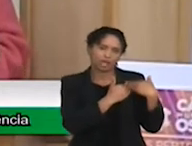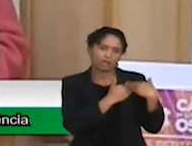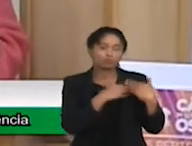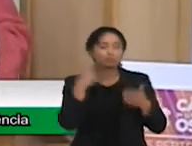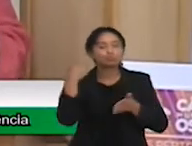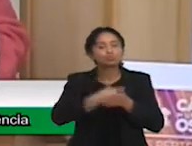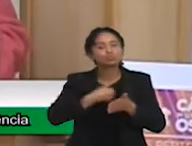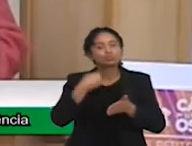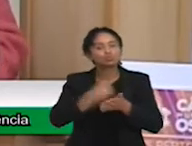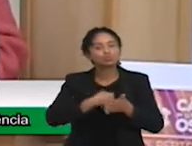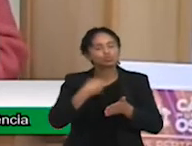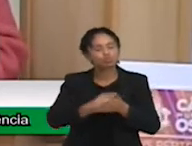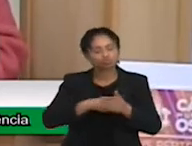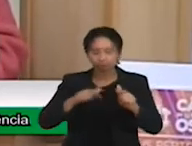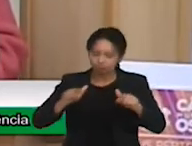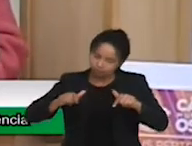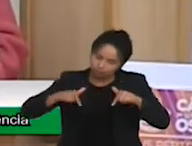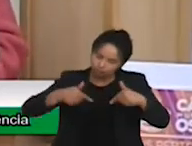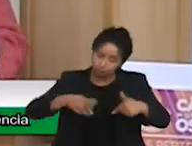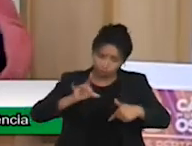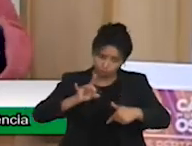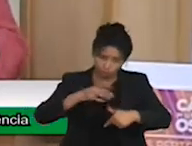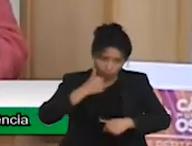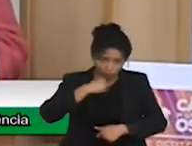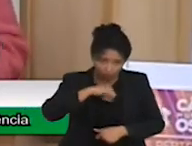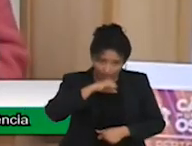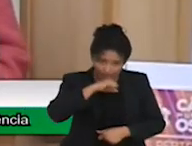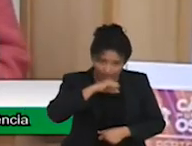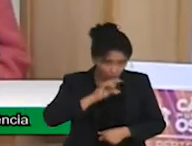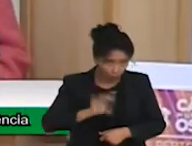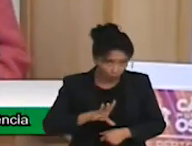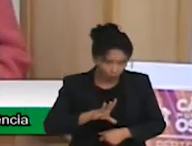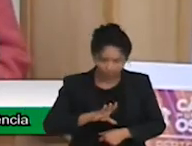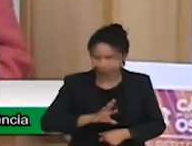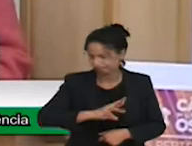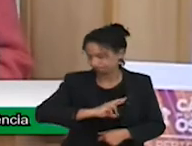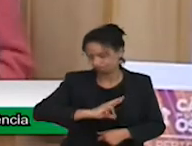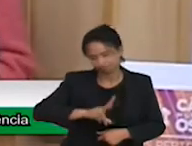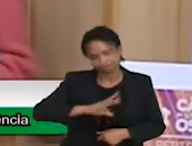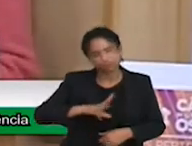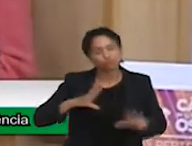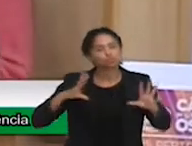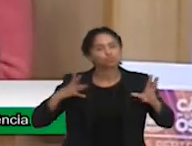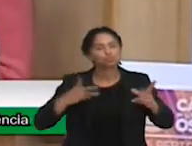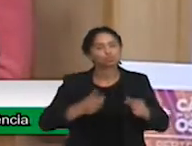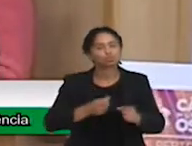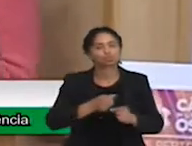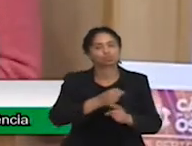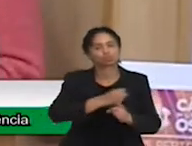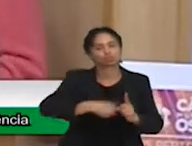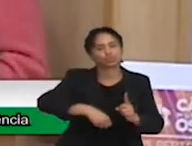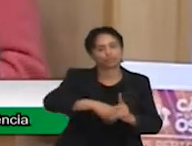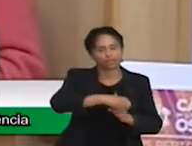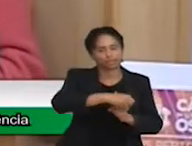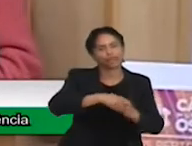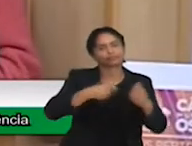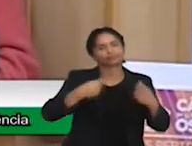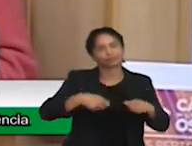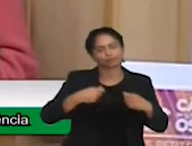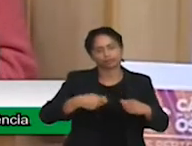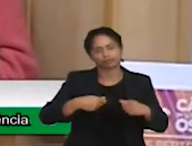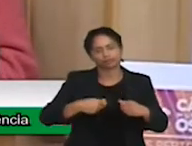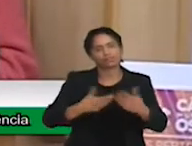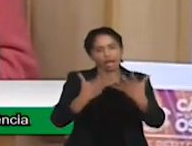pode ser só das mães. As pessoas têm que abraçar essa questão. Eu acho que esse é o nosso desafio,